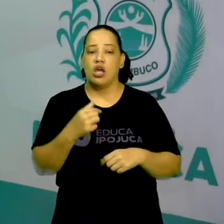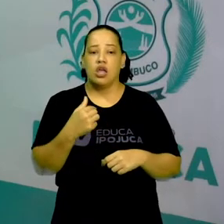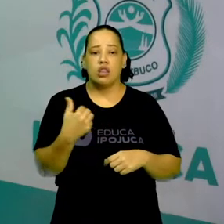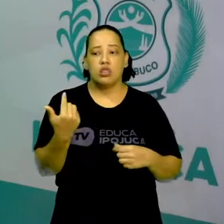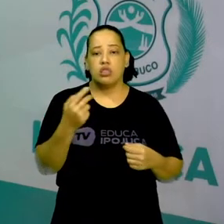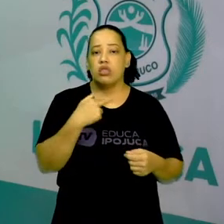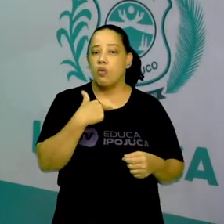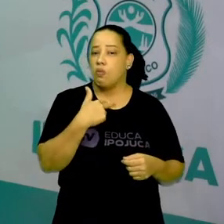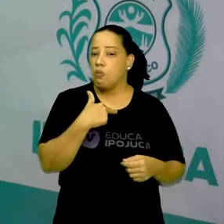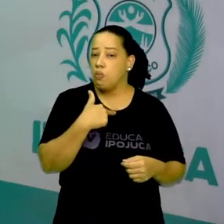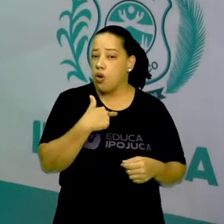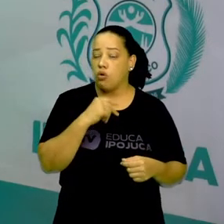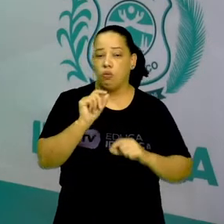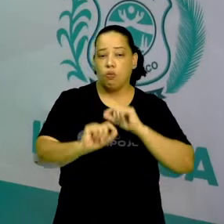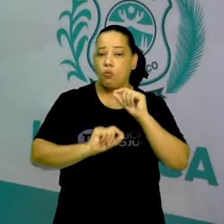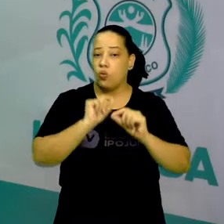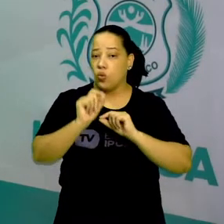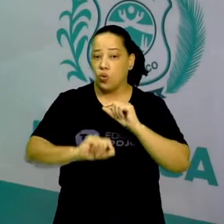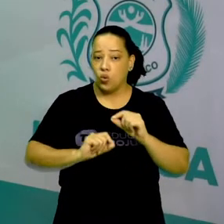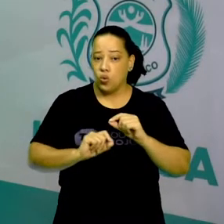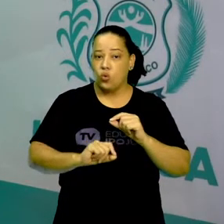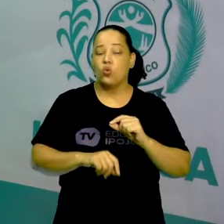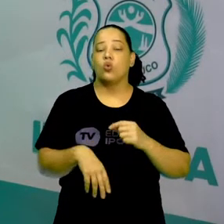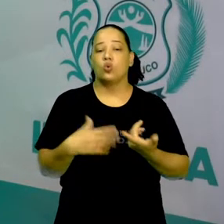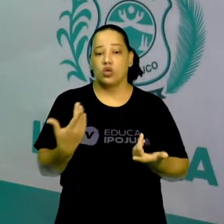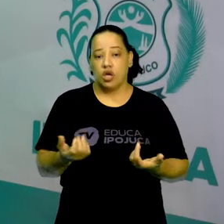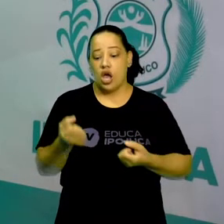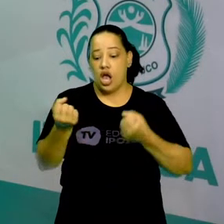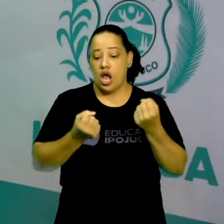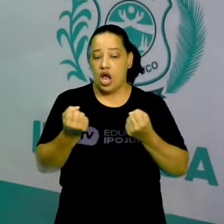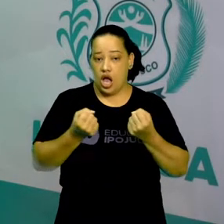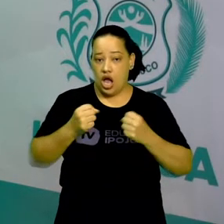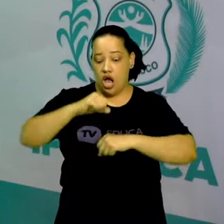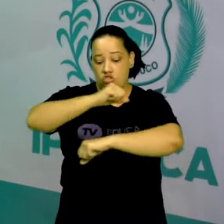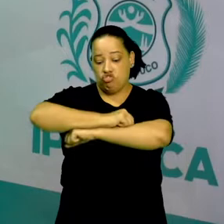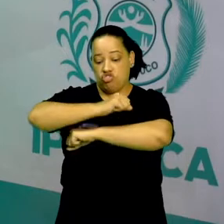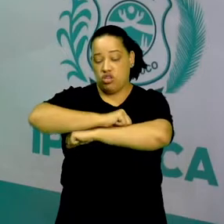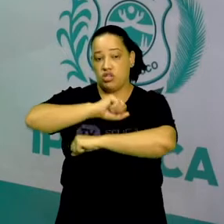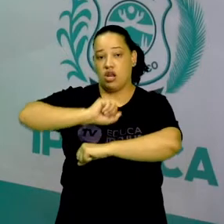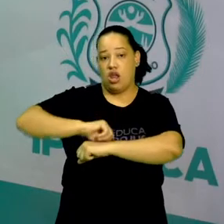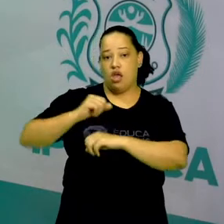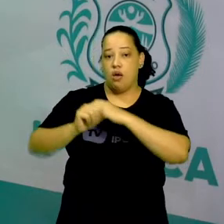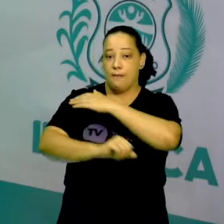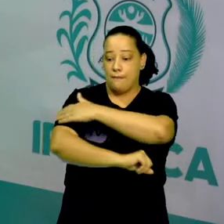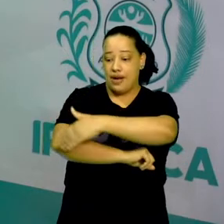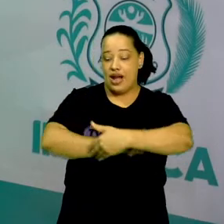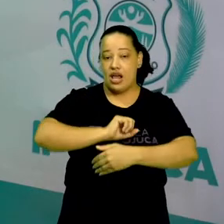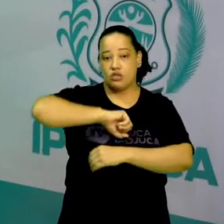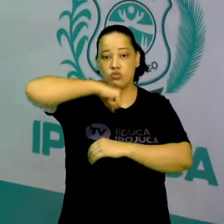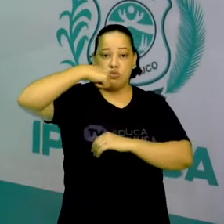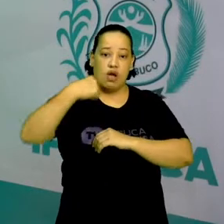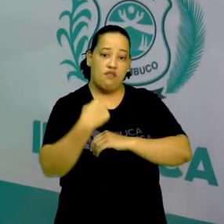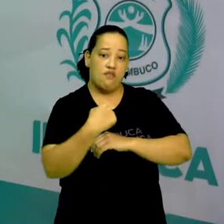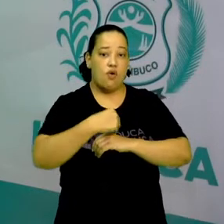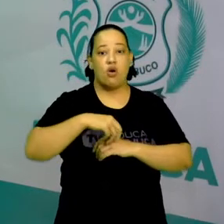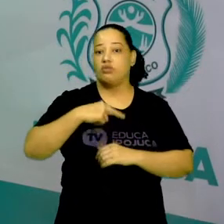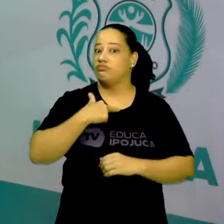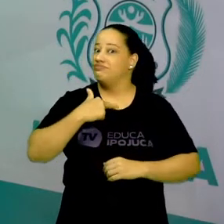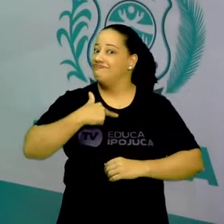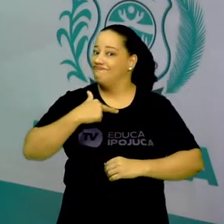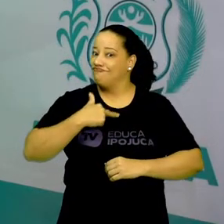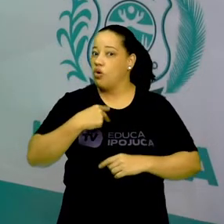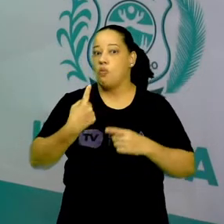o quê? O bracinho para fora do carro, tá? Para o quê? Para não causar acidente.